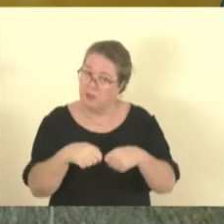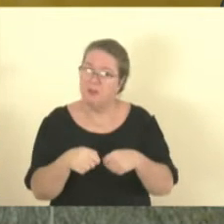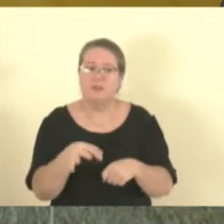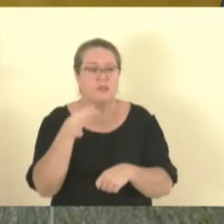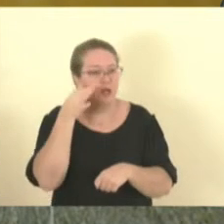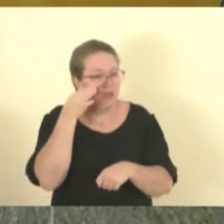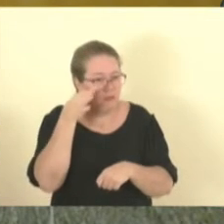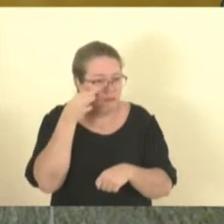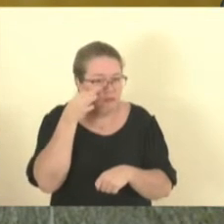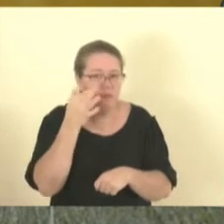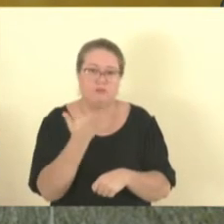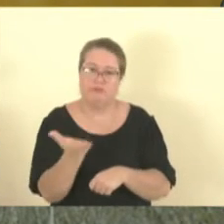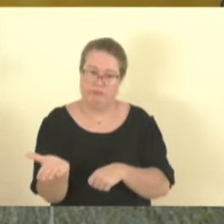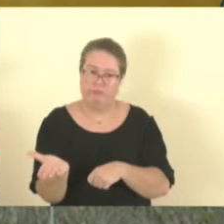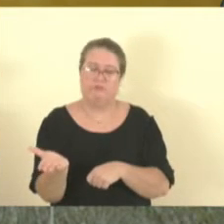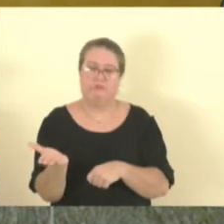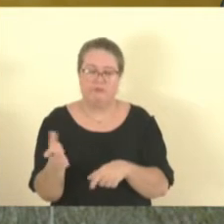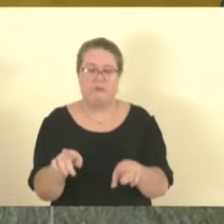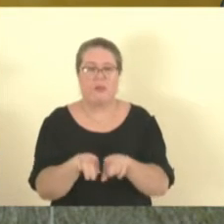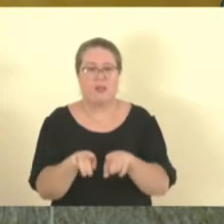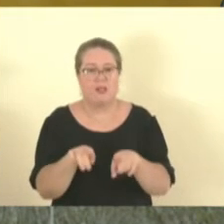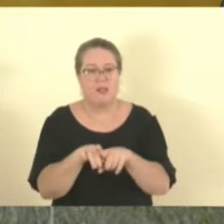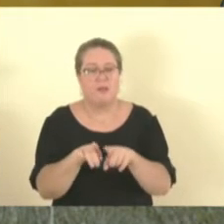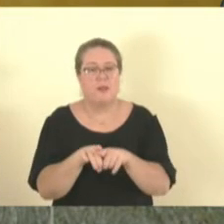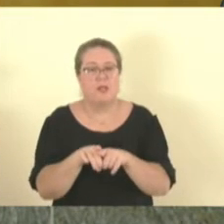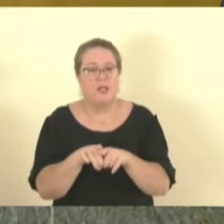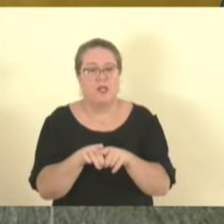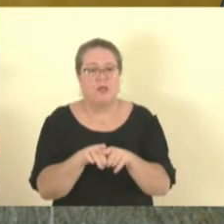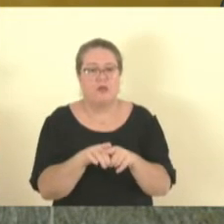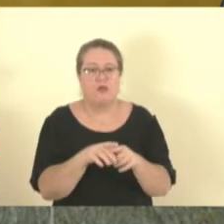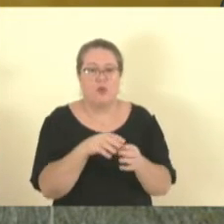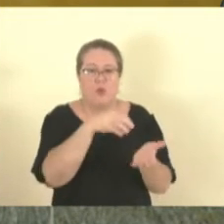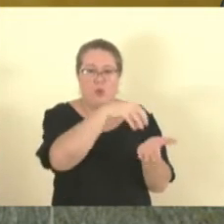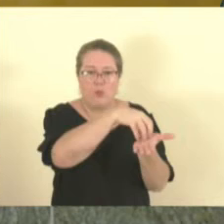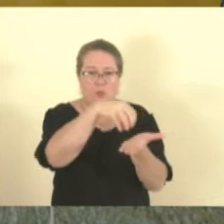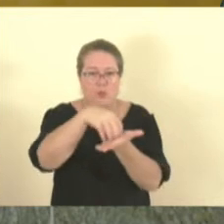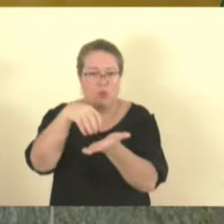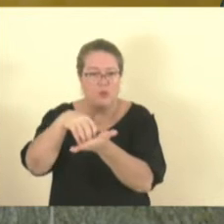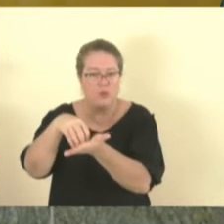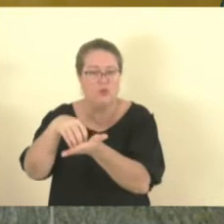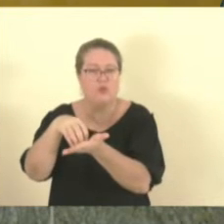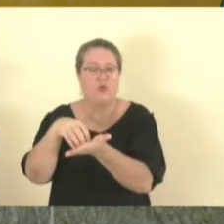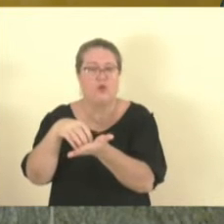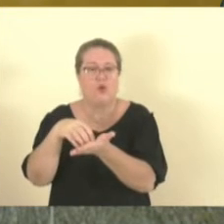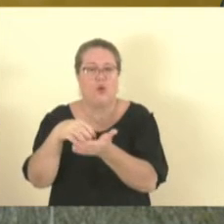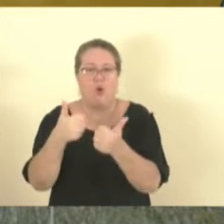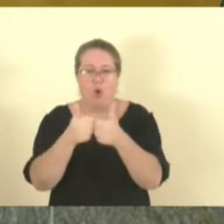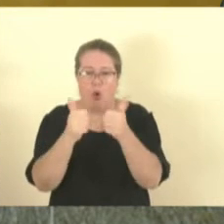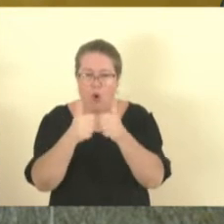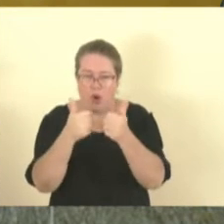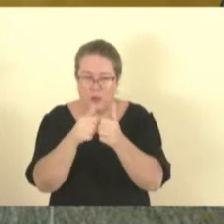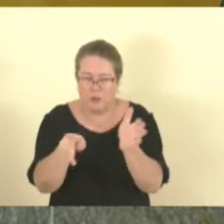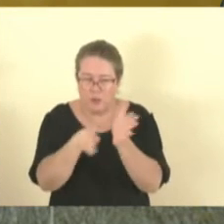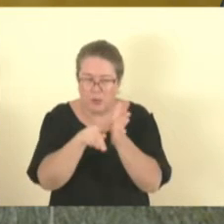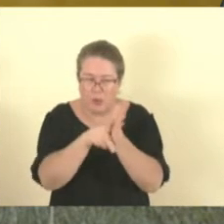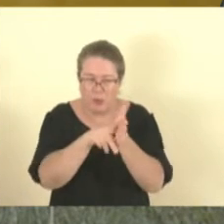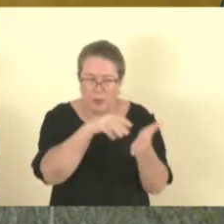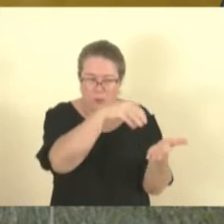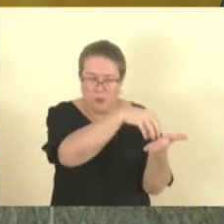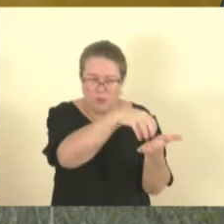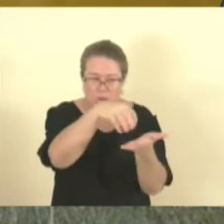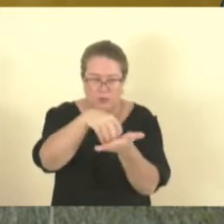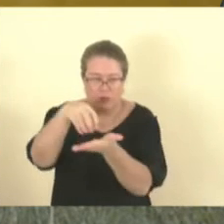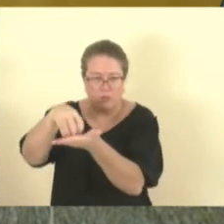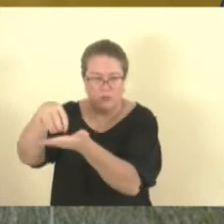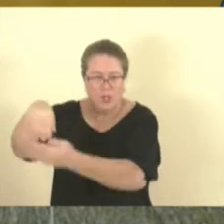longo da rodovia do sol, ao sentido Vila Velha, Guarapari. As pessoas ficam de noite no escuro. É muito perigoso,